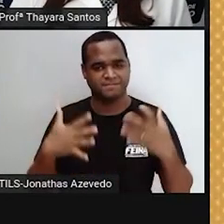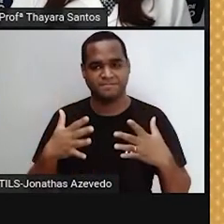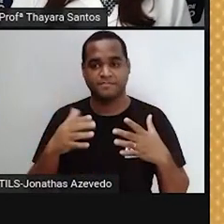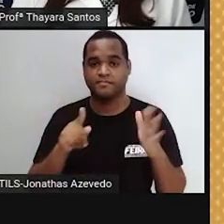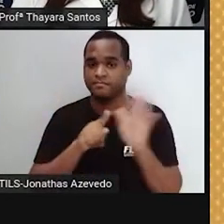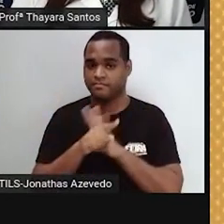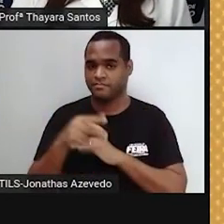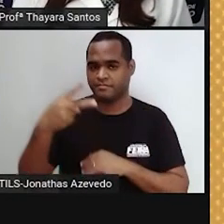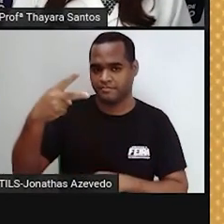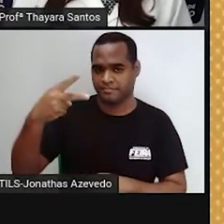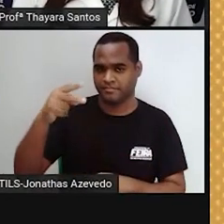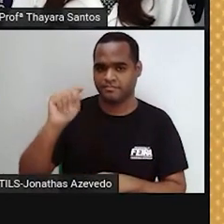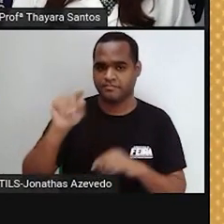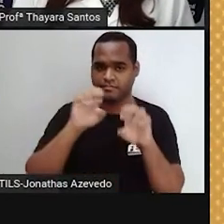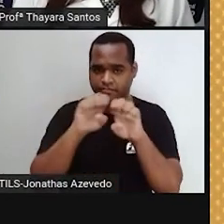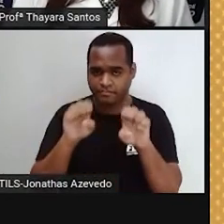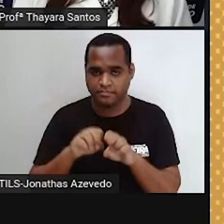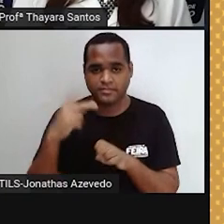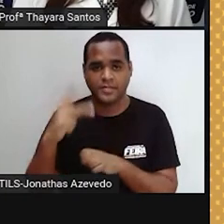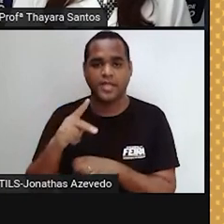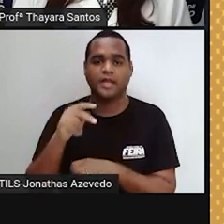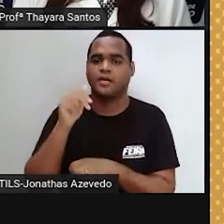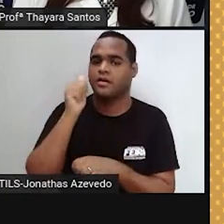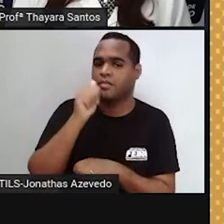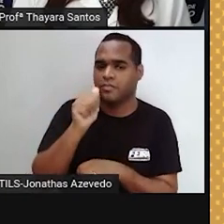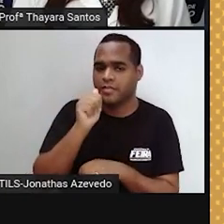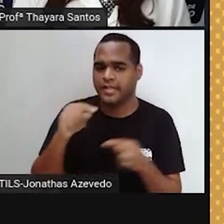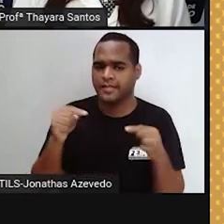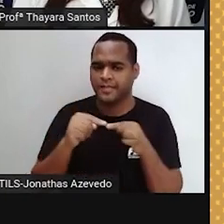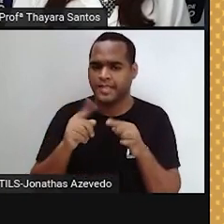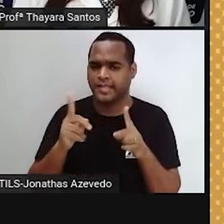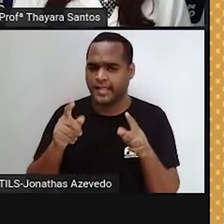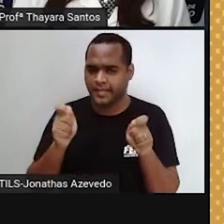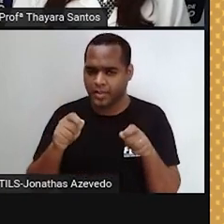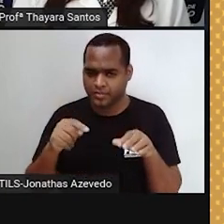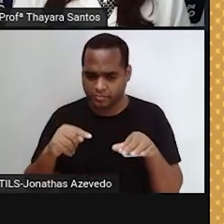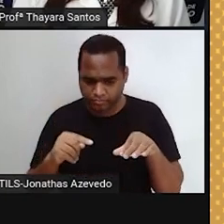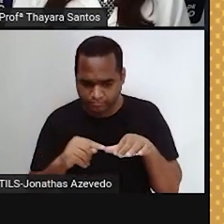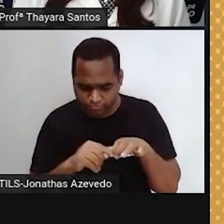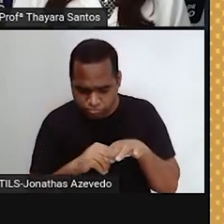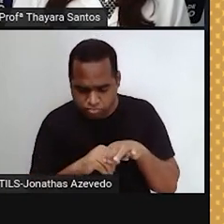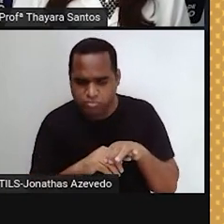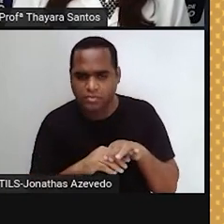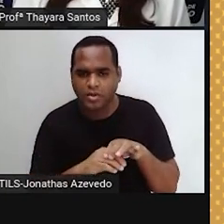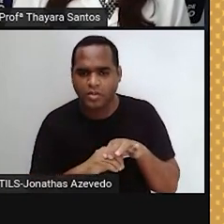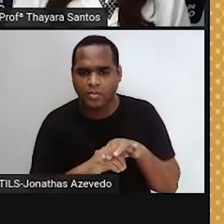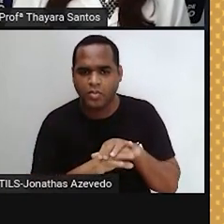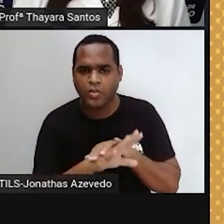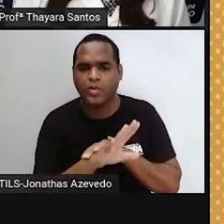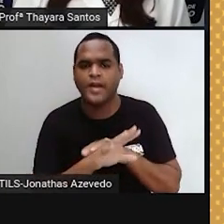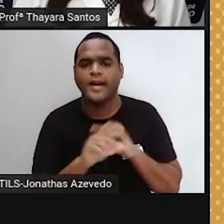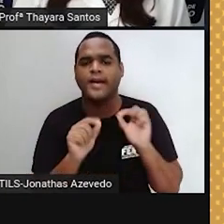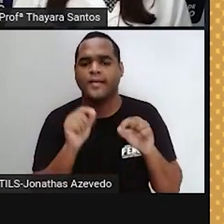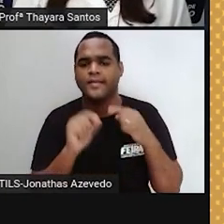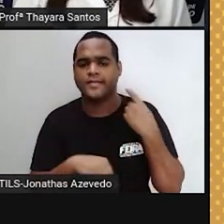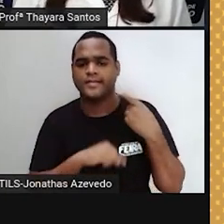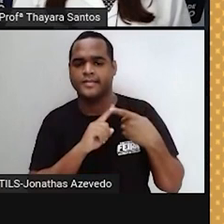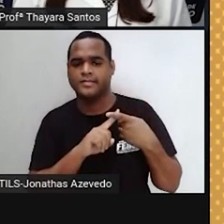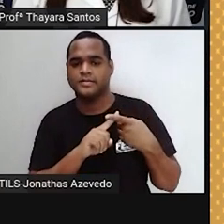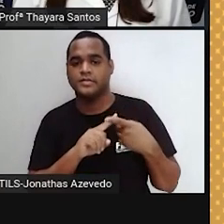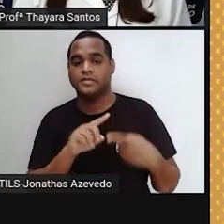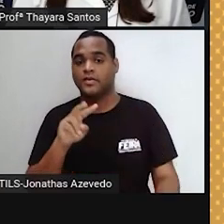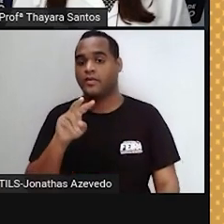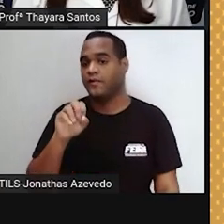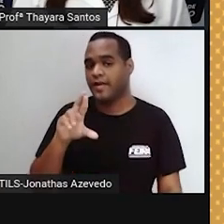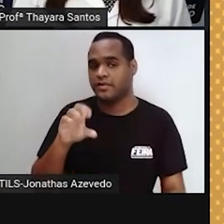Pergunta número 2. A estrutura do sistema reprodutor feminino, onde ocorre a fecundação, é? Letra